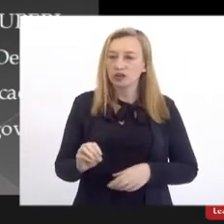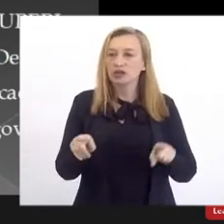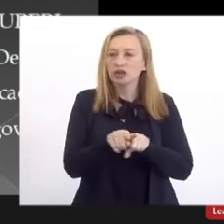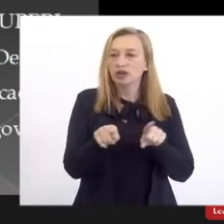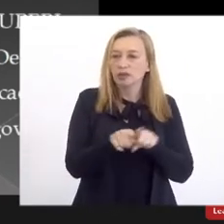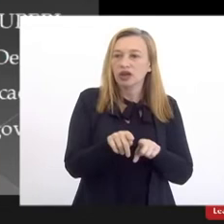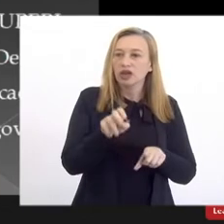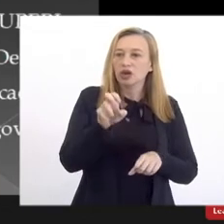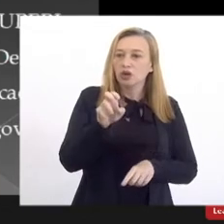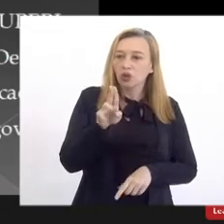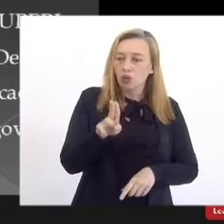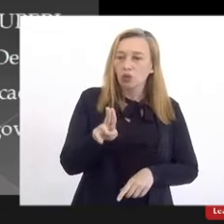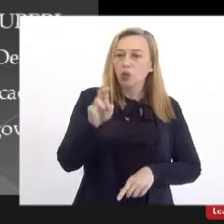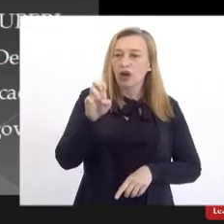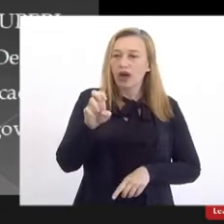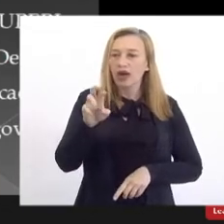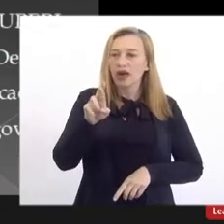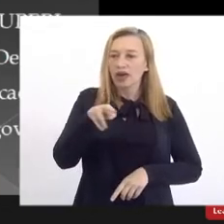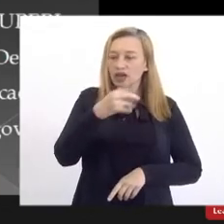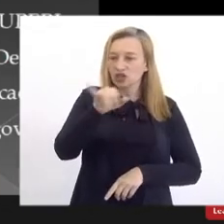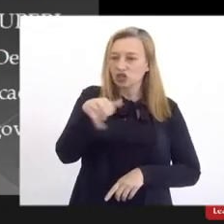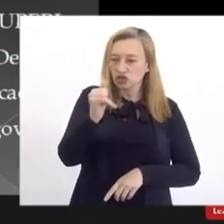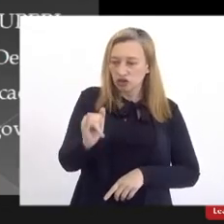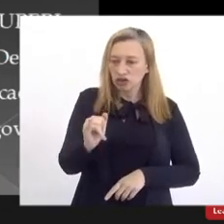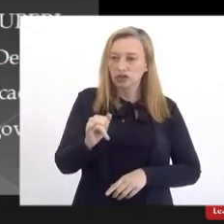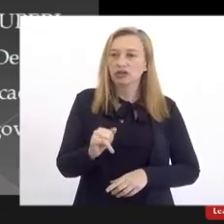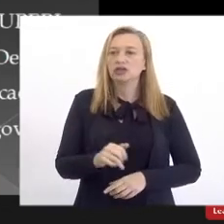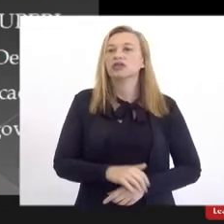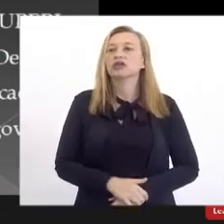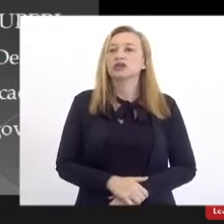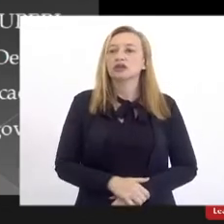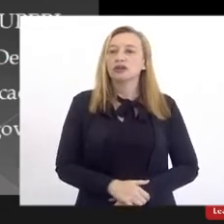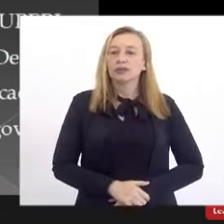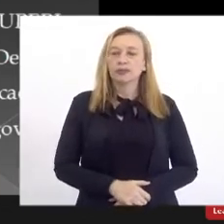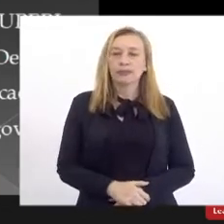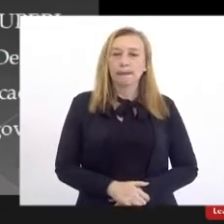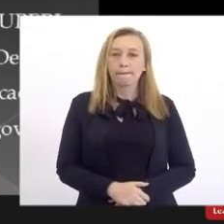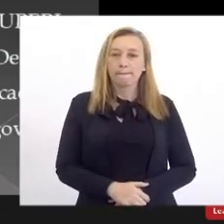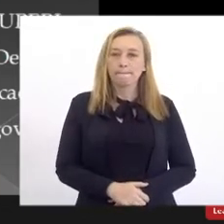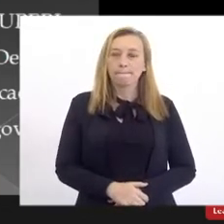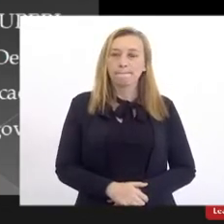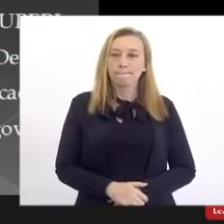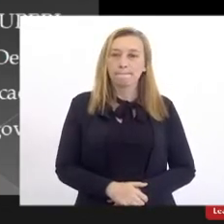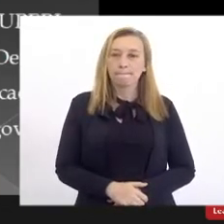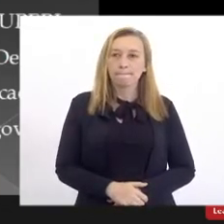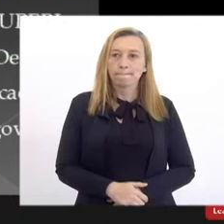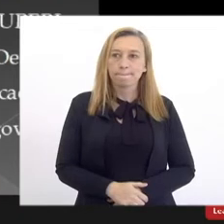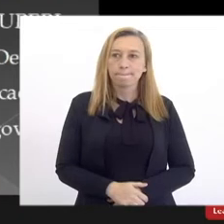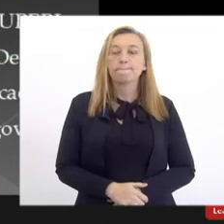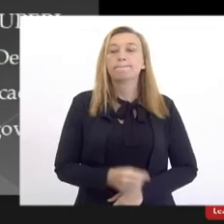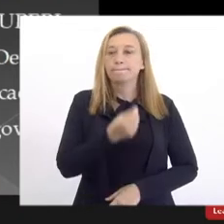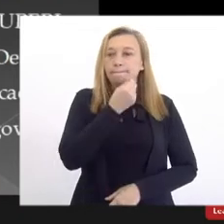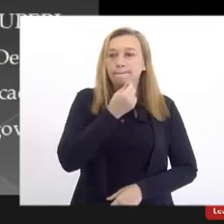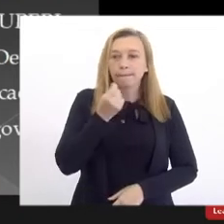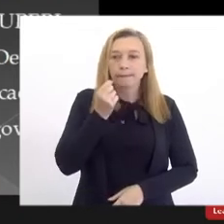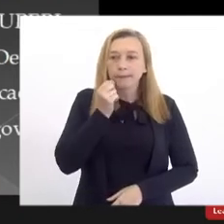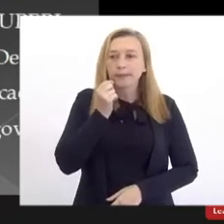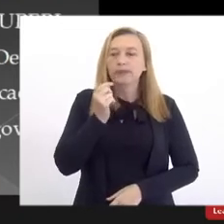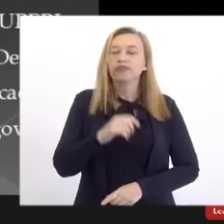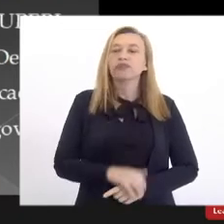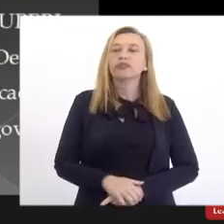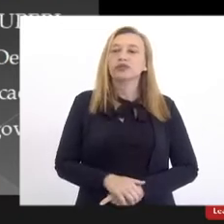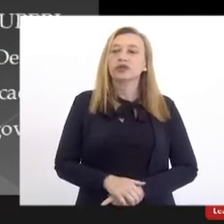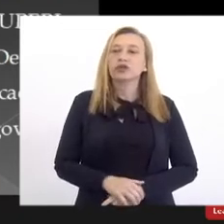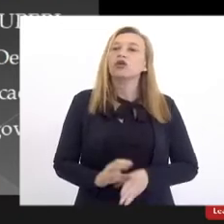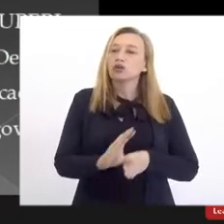com os nossos DCE, tanto da UESO quanto da UERJ. em setembro, o